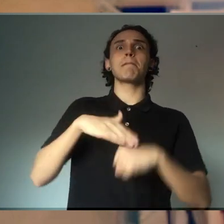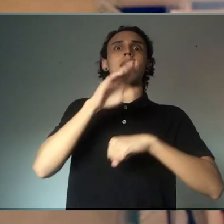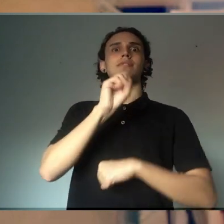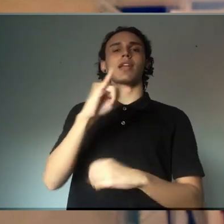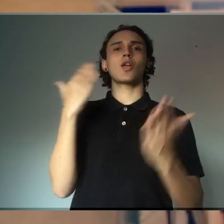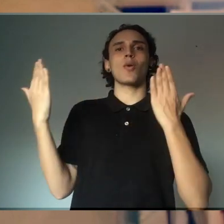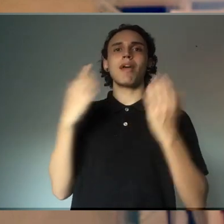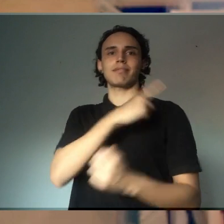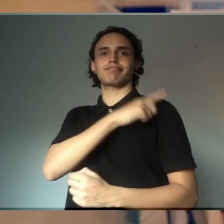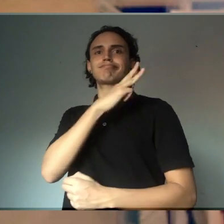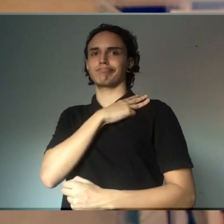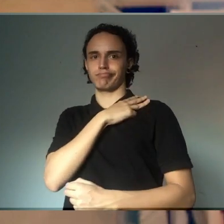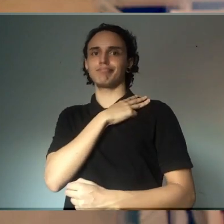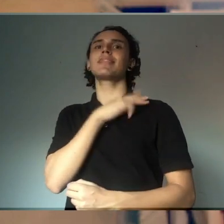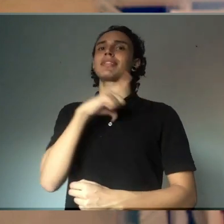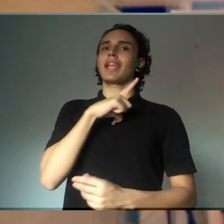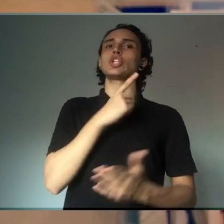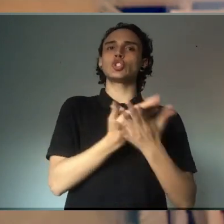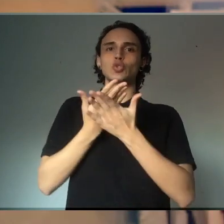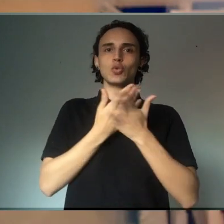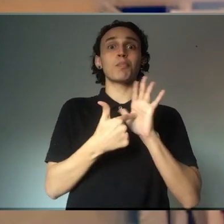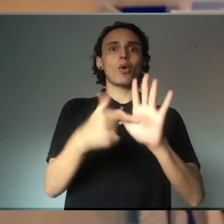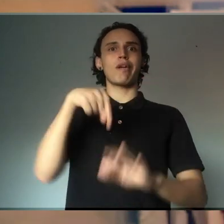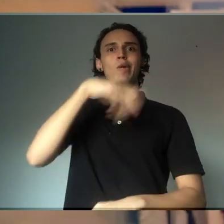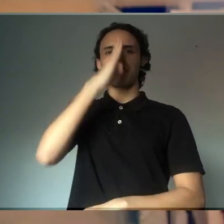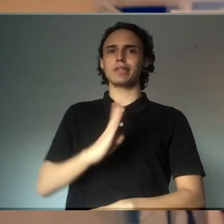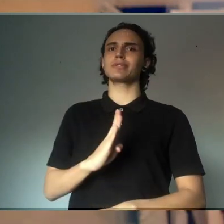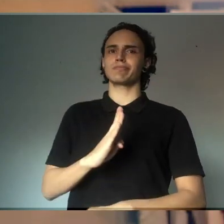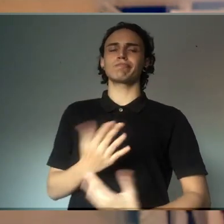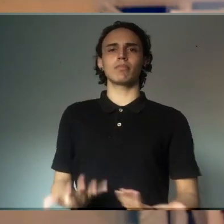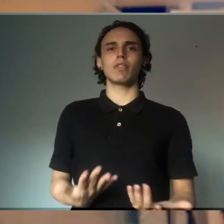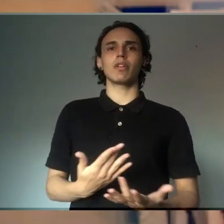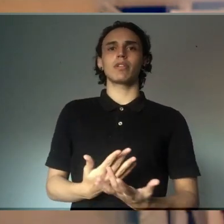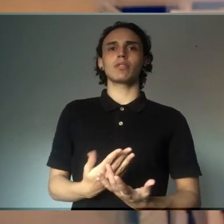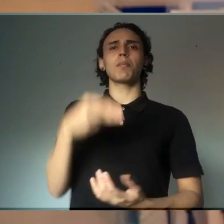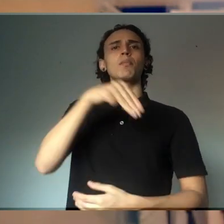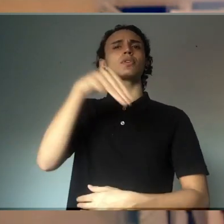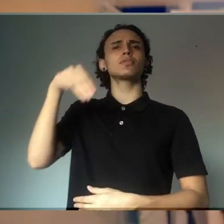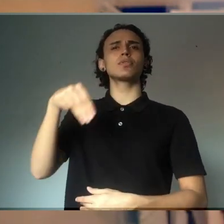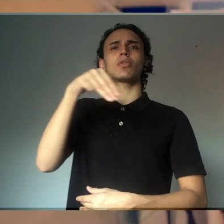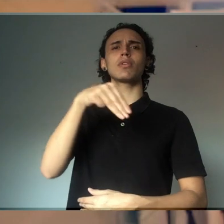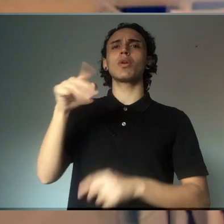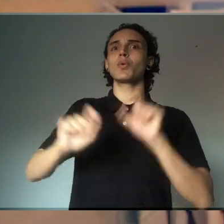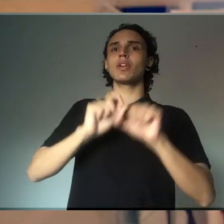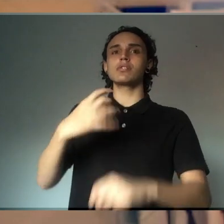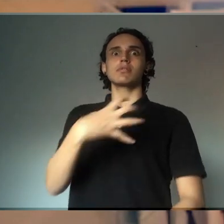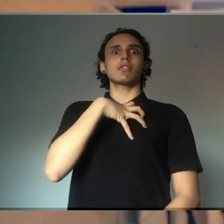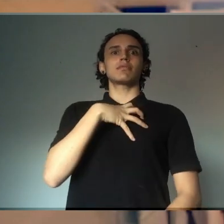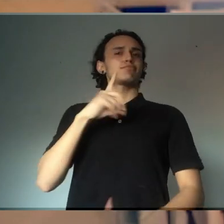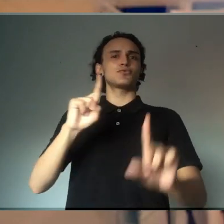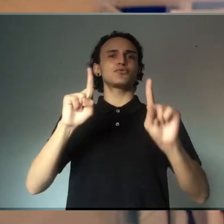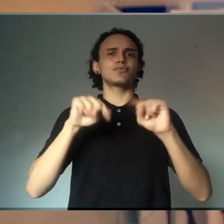público do ensino médio. Algumas pesquisas já mostram isso aqui no Brasil. Então, os monitores muitas vezes se sentem muito desafiados,